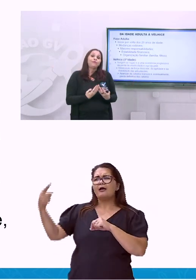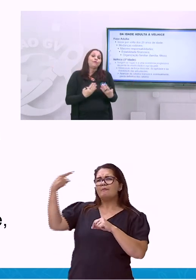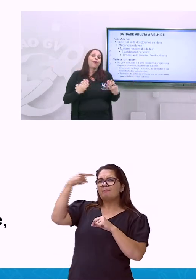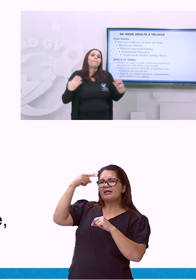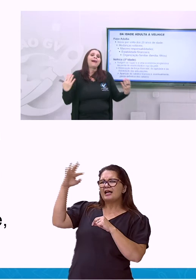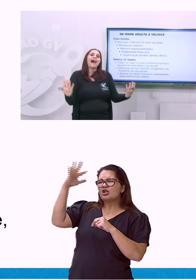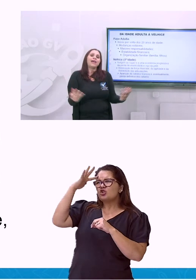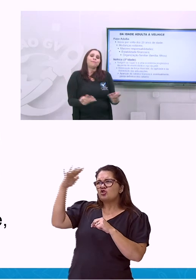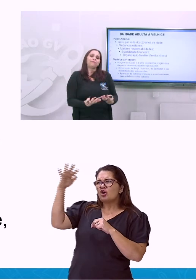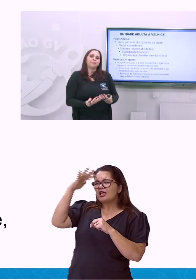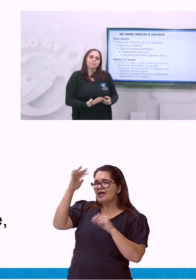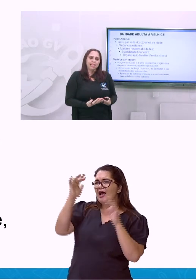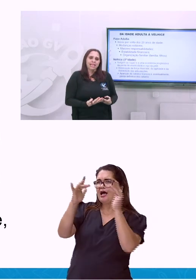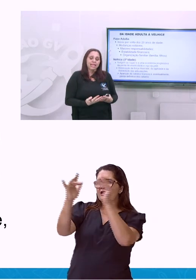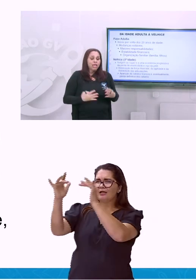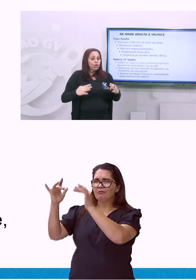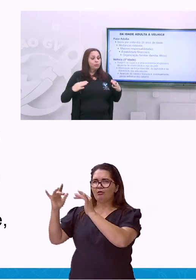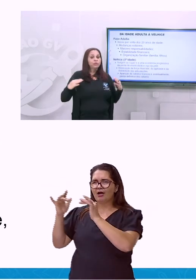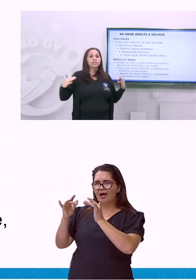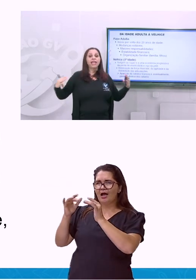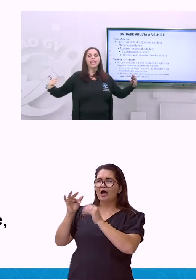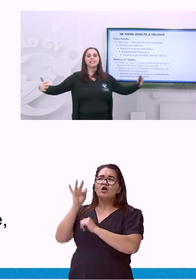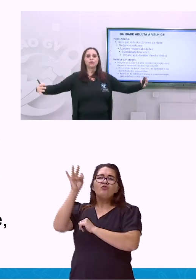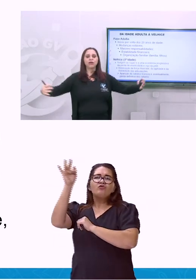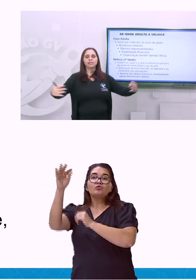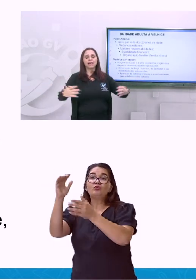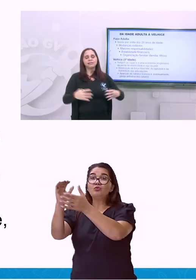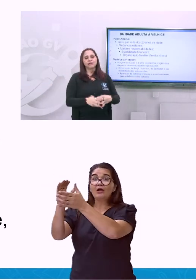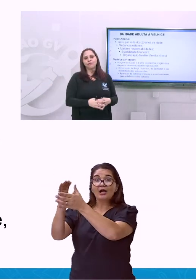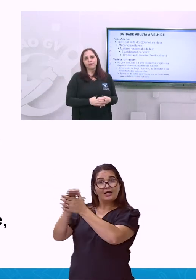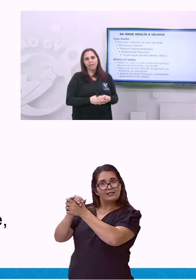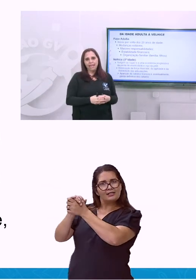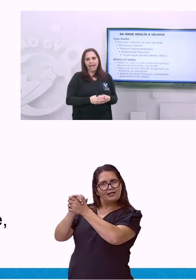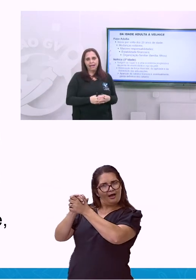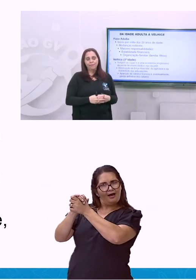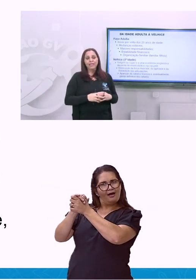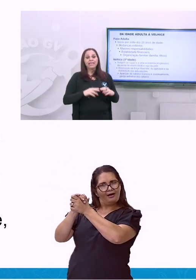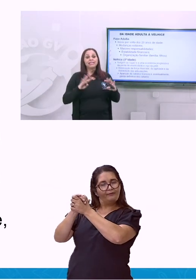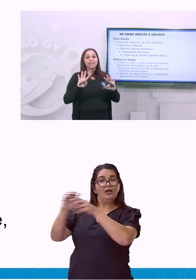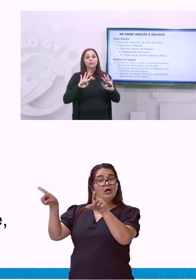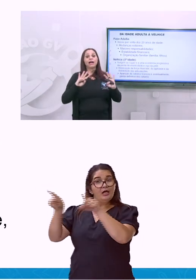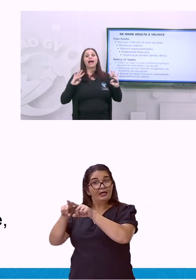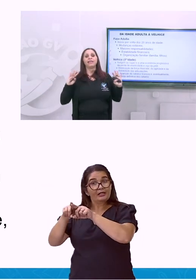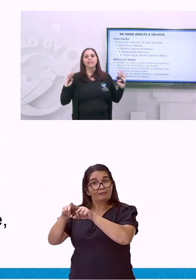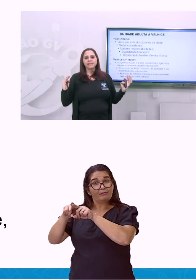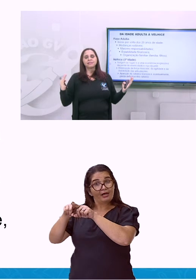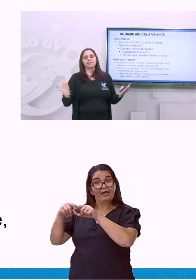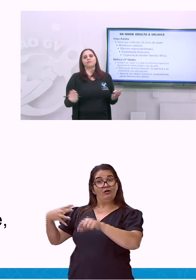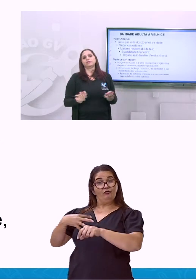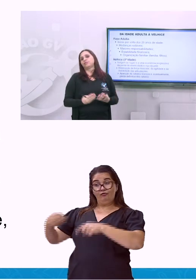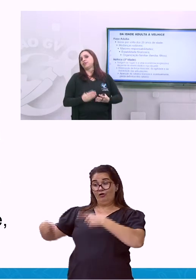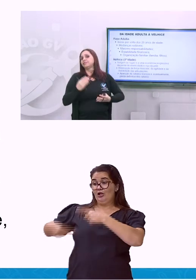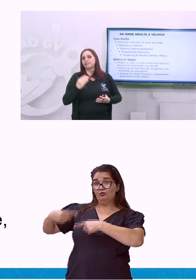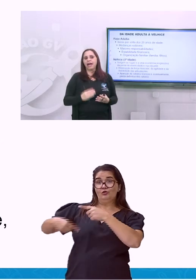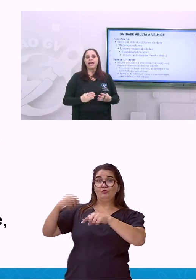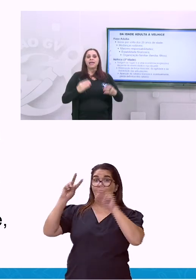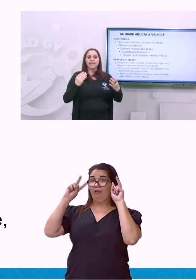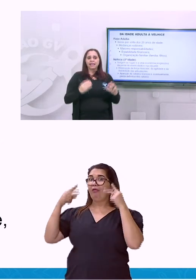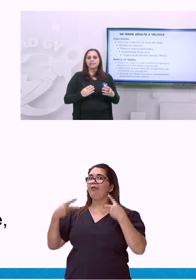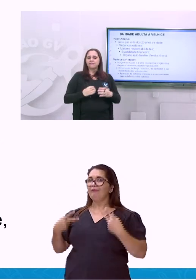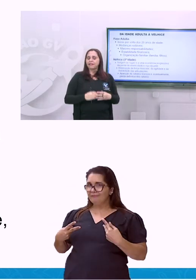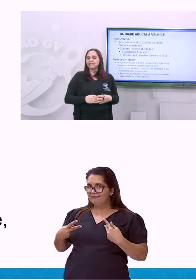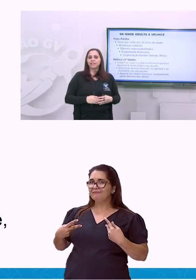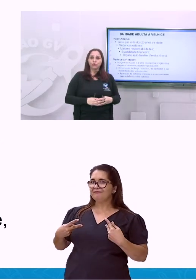formar uma família, no ter essa organização familiar. Então, aí sim, você já está